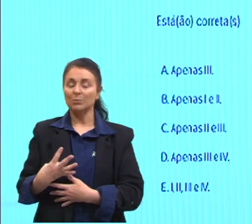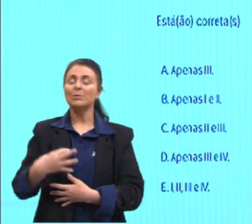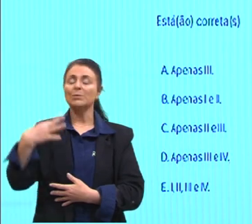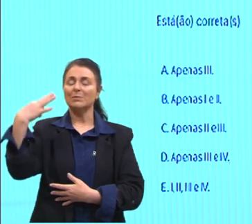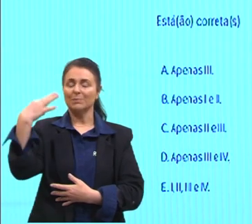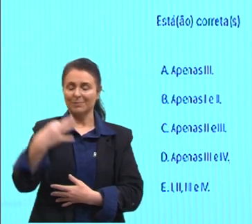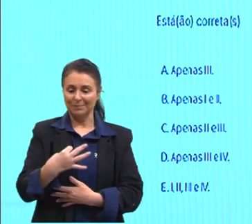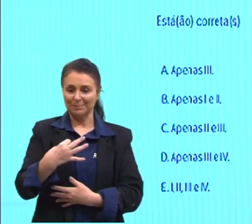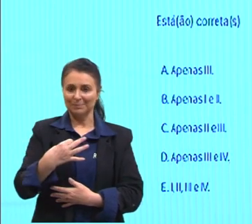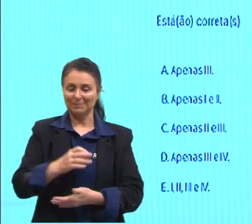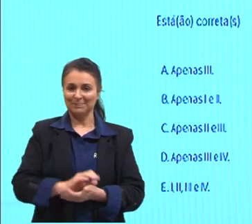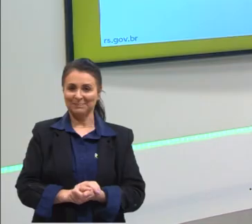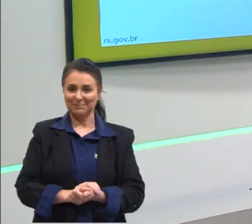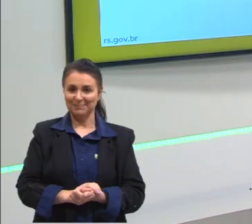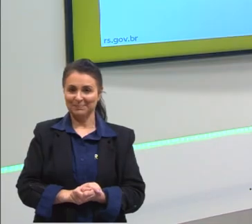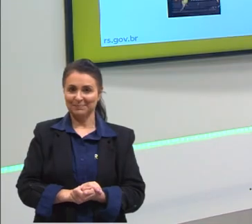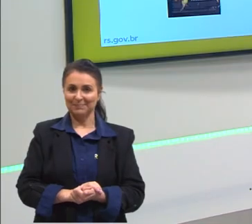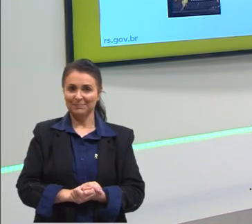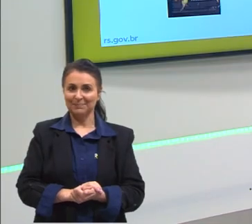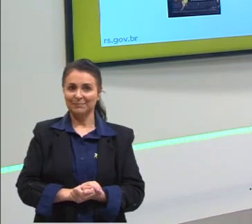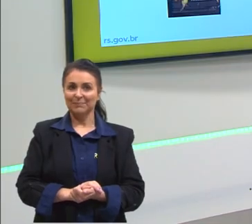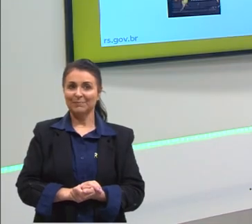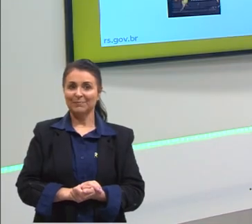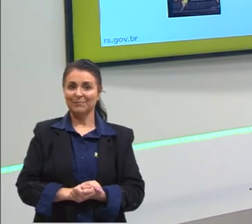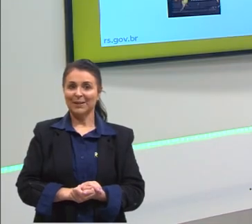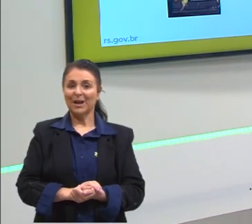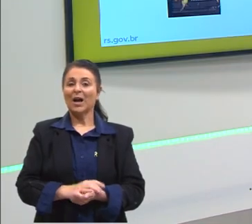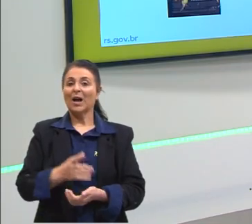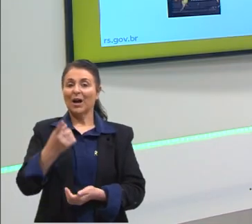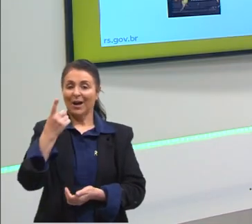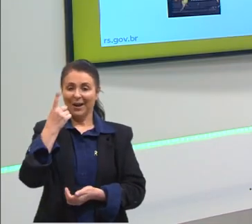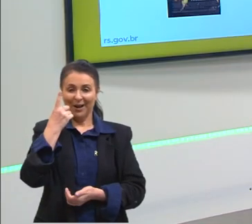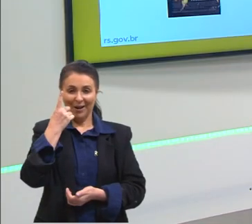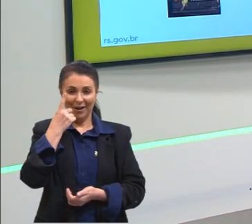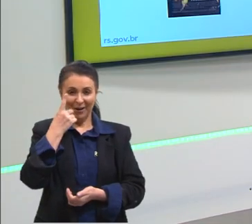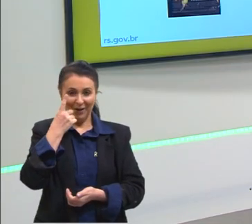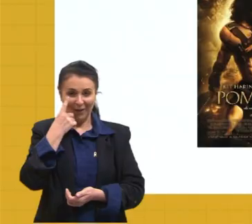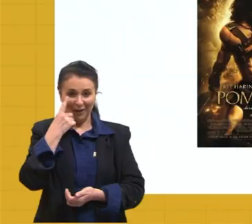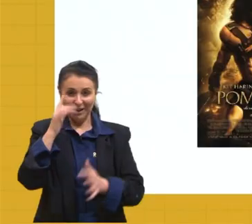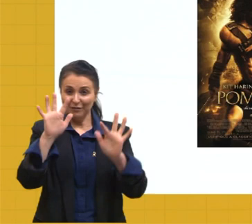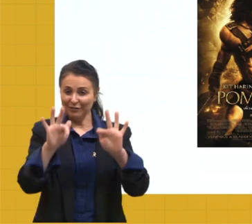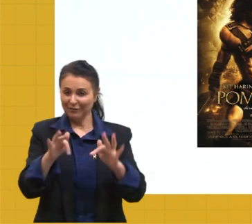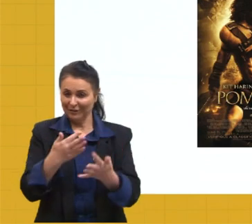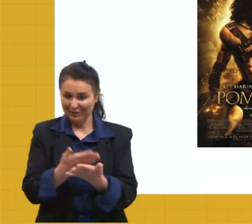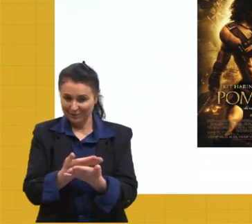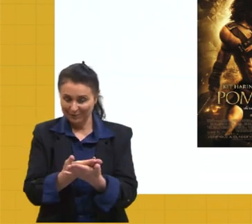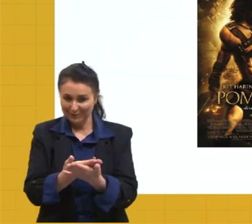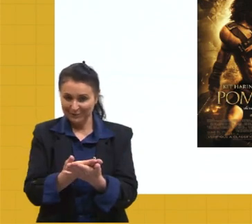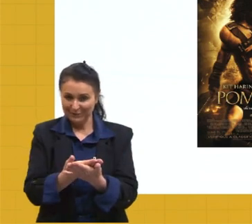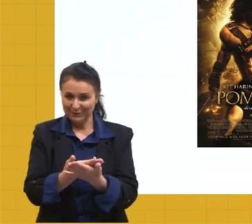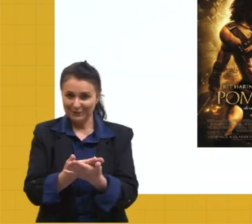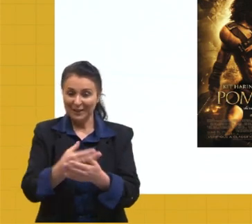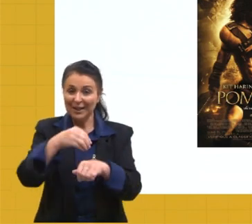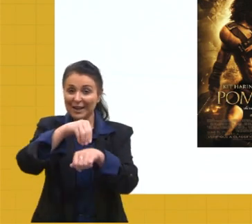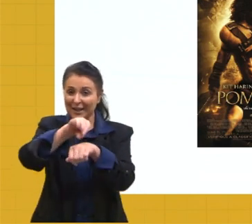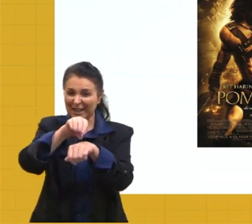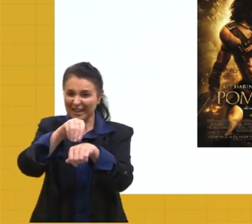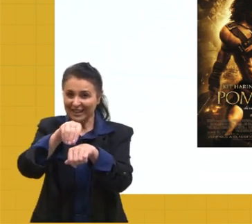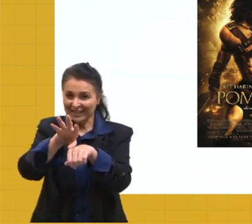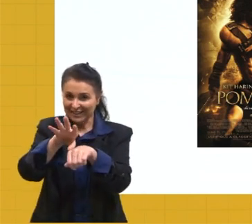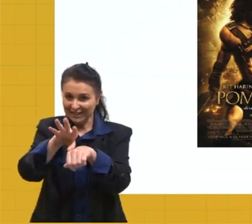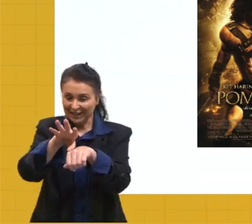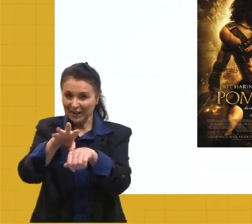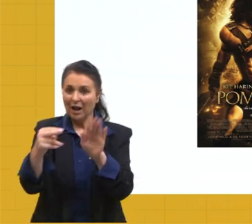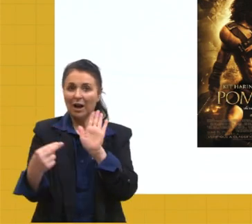corretas. Aqui, pessoal, para a gente ir encerrando, então, te liga na dica.